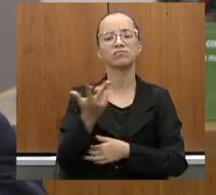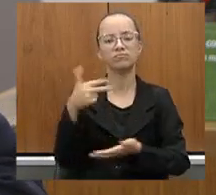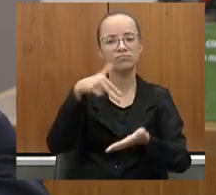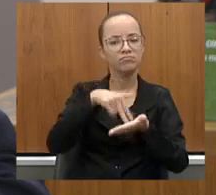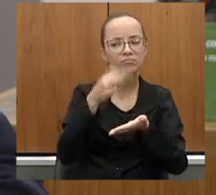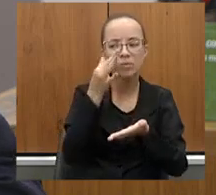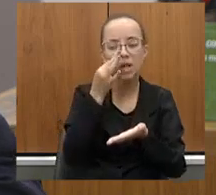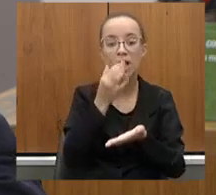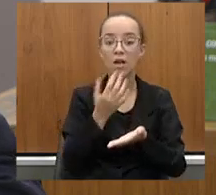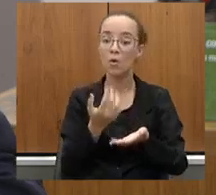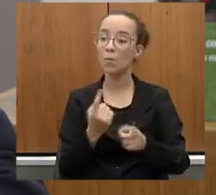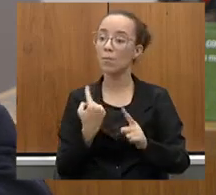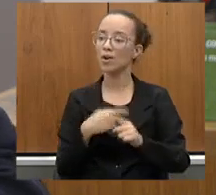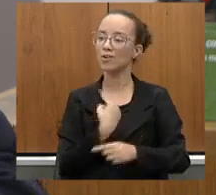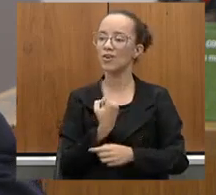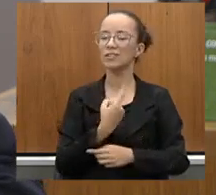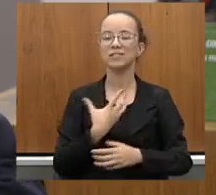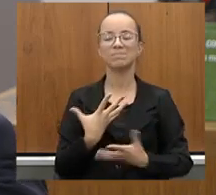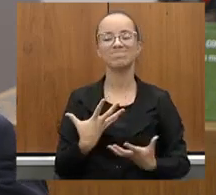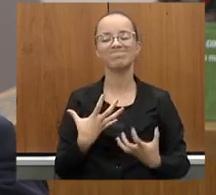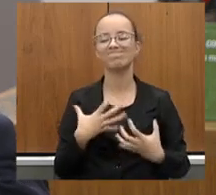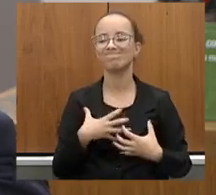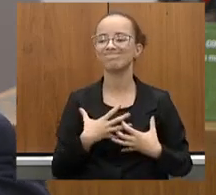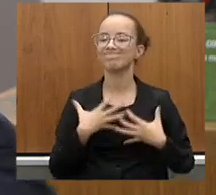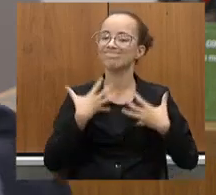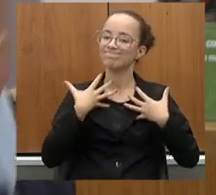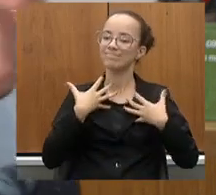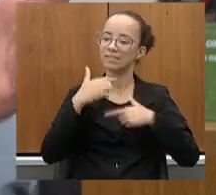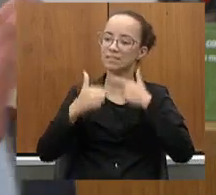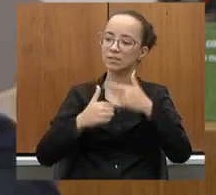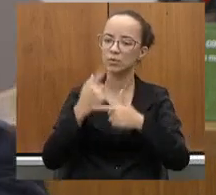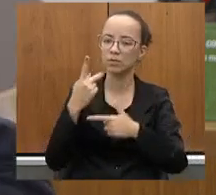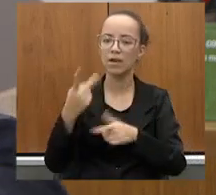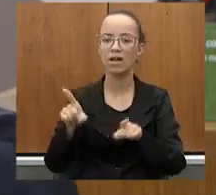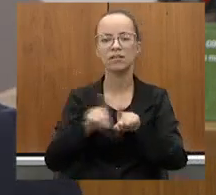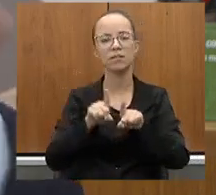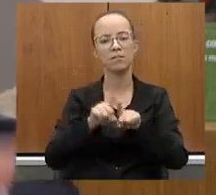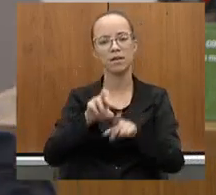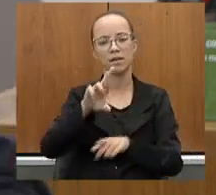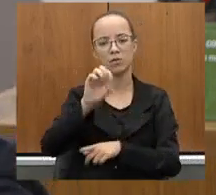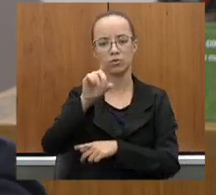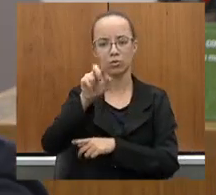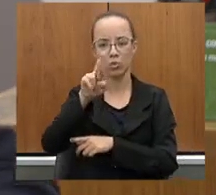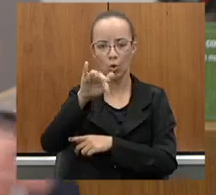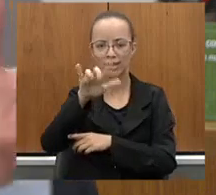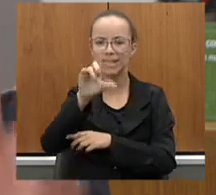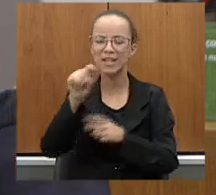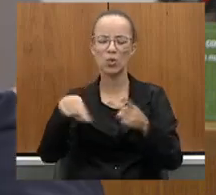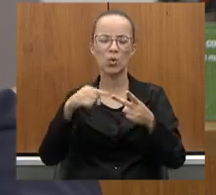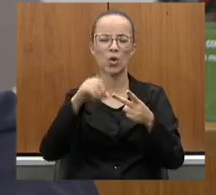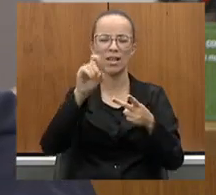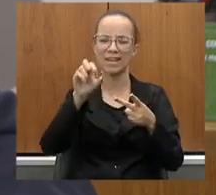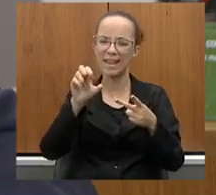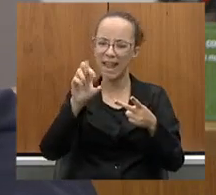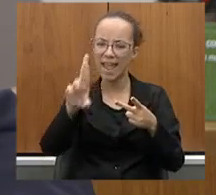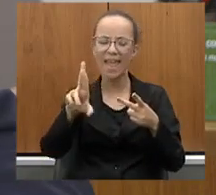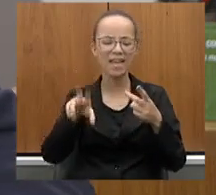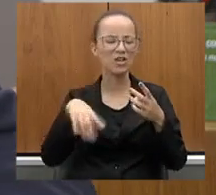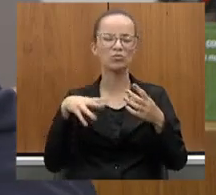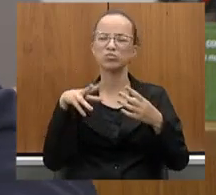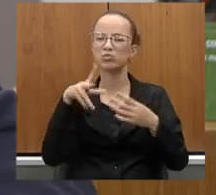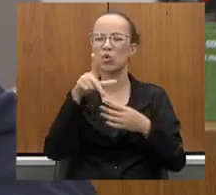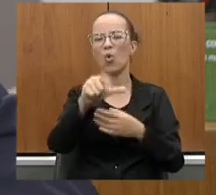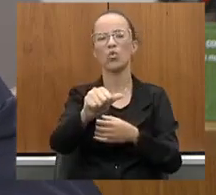que tem um carinho e gratidão pelo seu trabalho, pelo trabalho do Rodrigo, pelo DR, por todos aqueles que